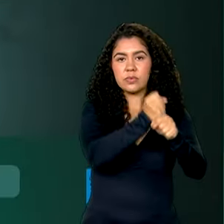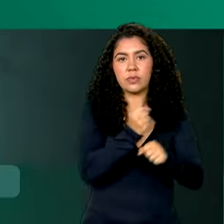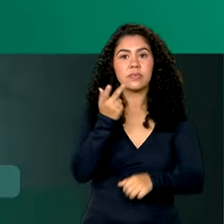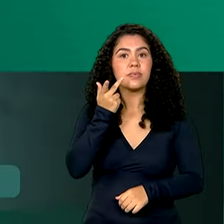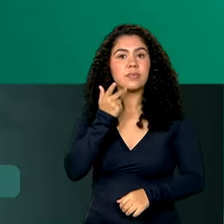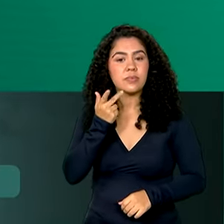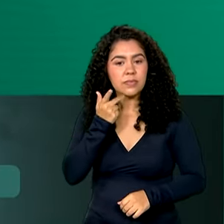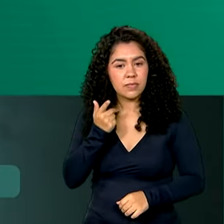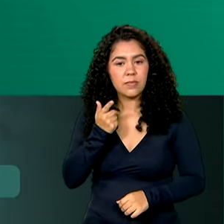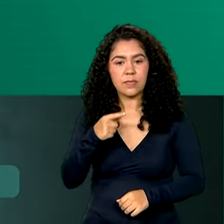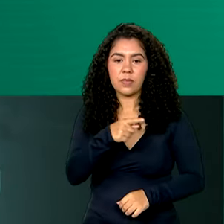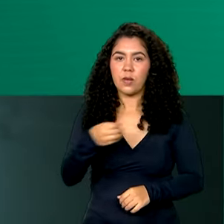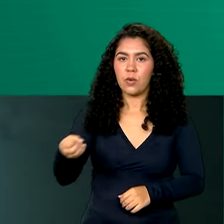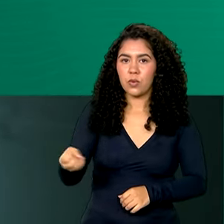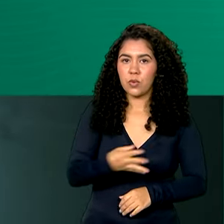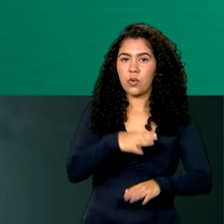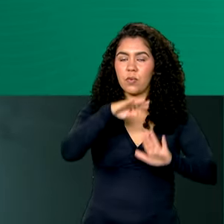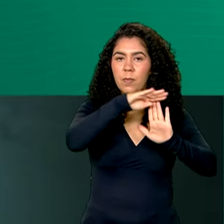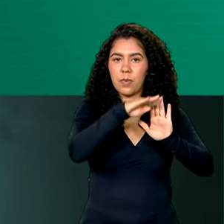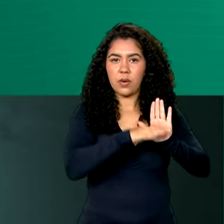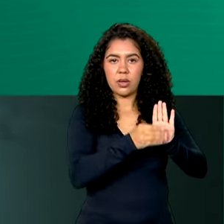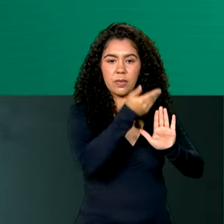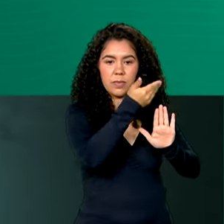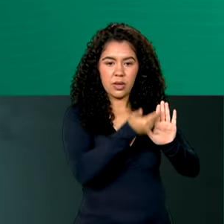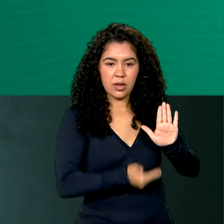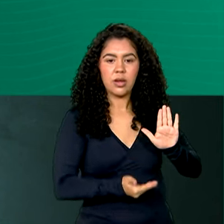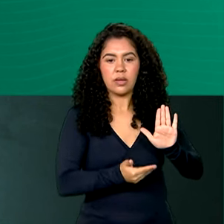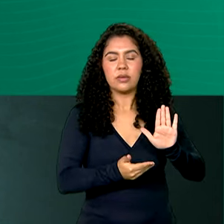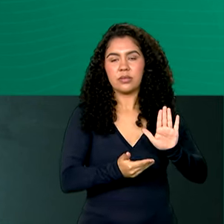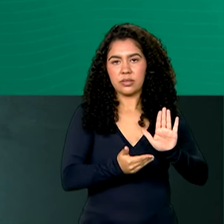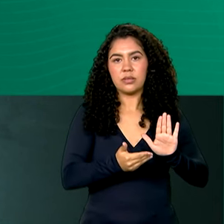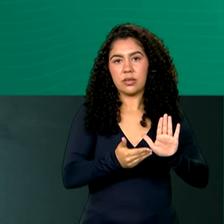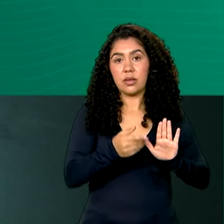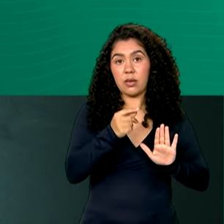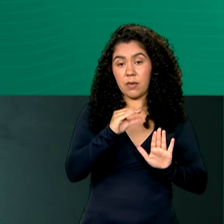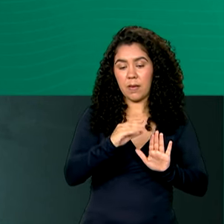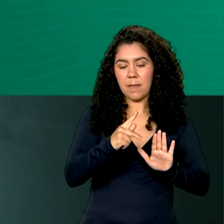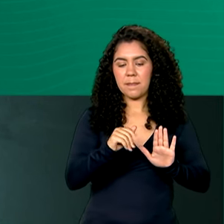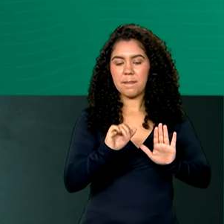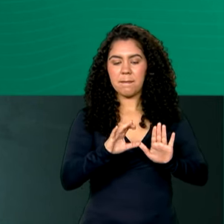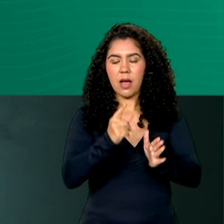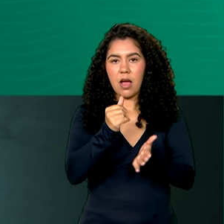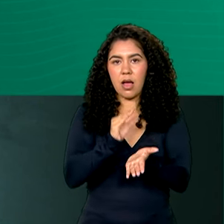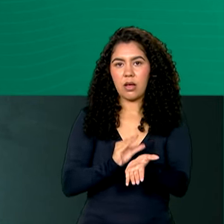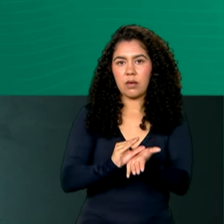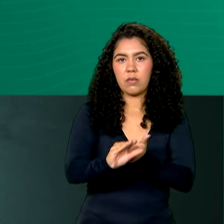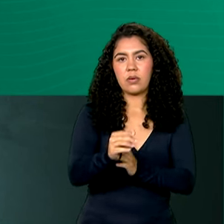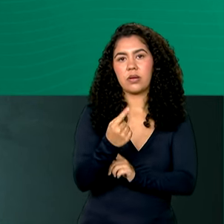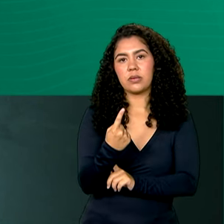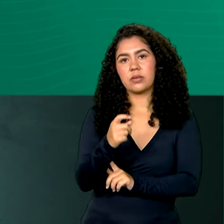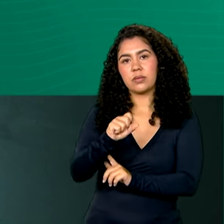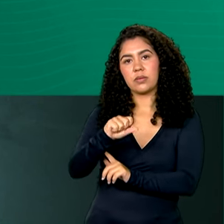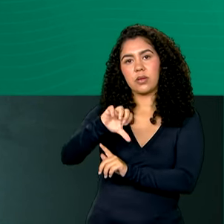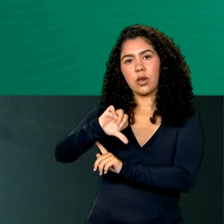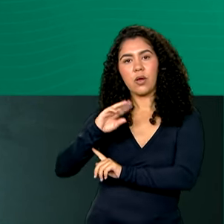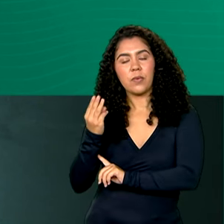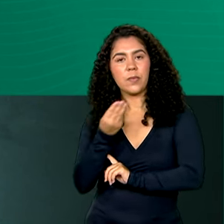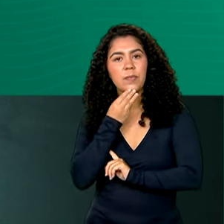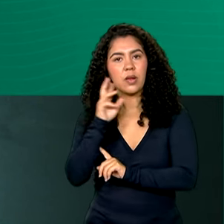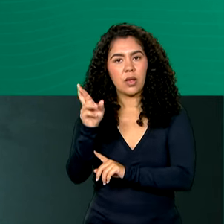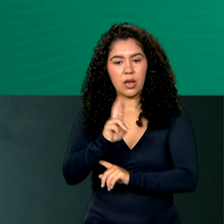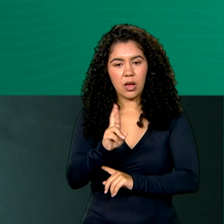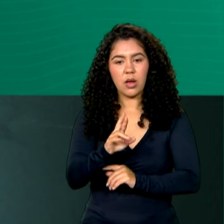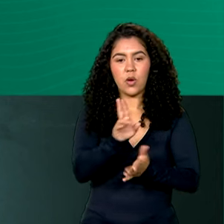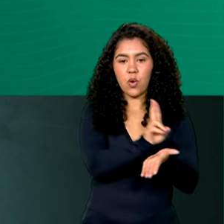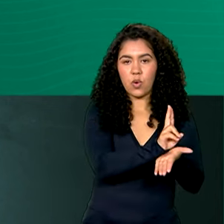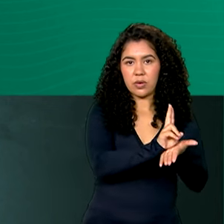meio do novo programa de aceleração do crescimento, o governo federal vai investir R 189 milhões em universidades